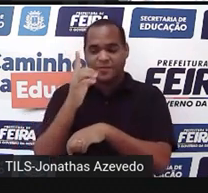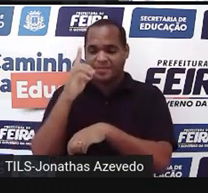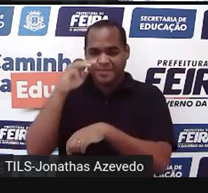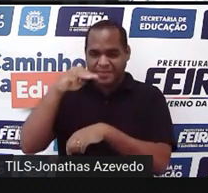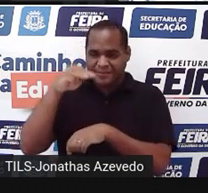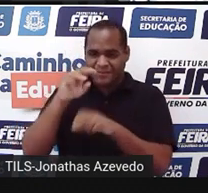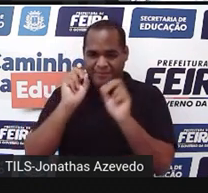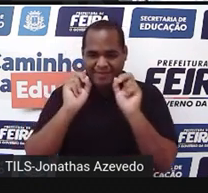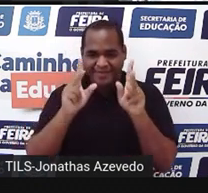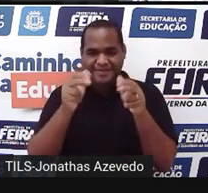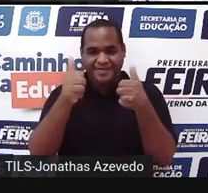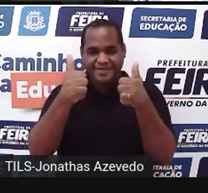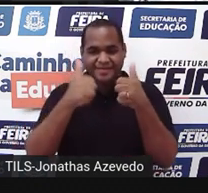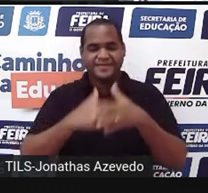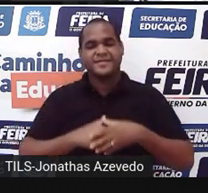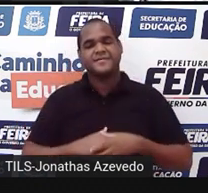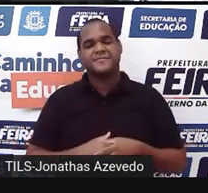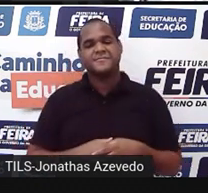minutinho. Beleza?